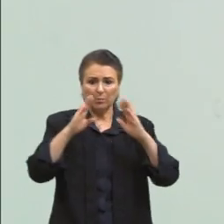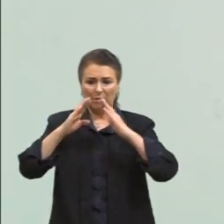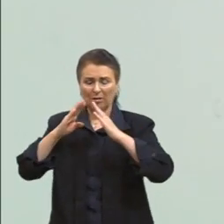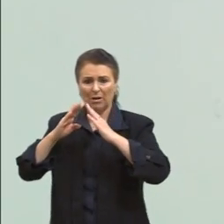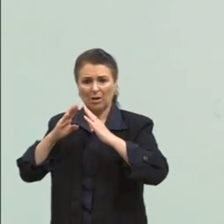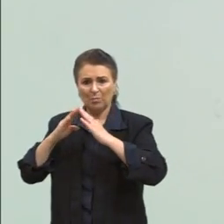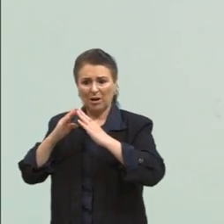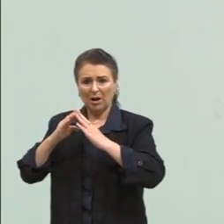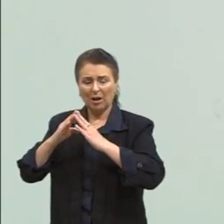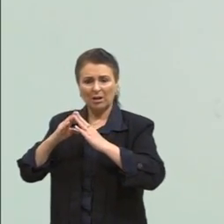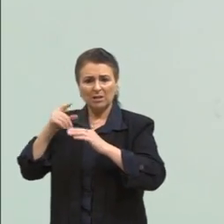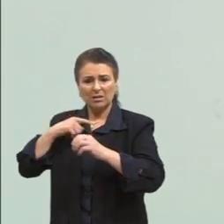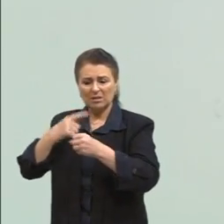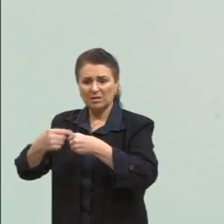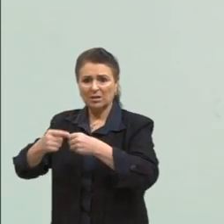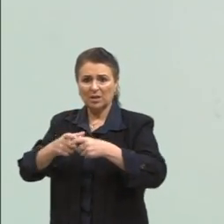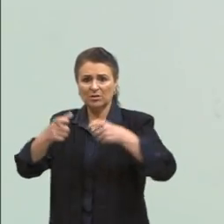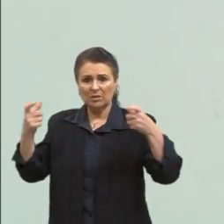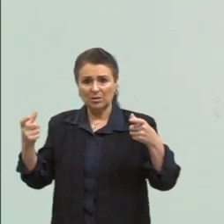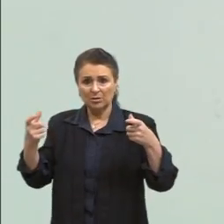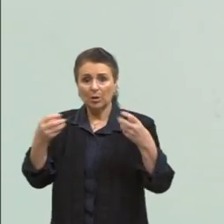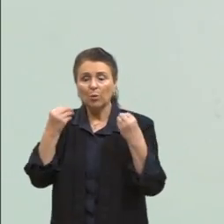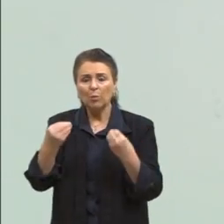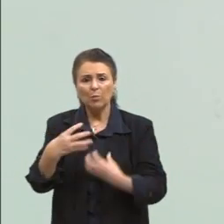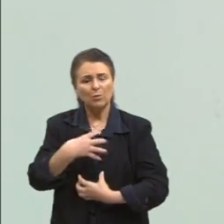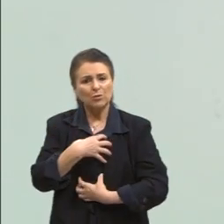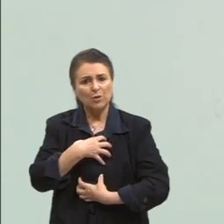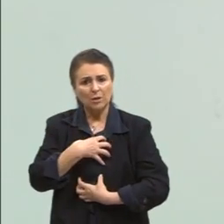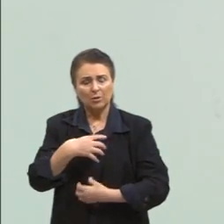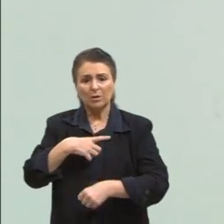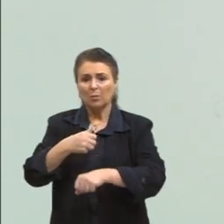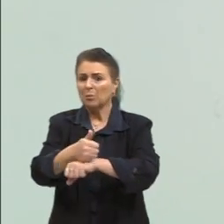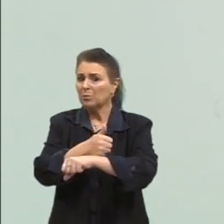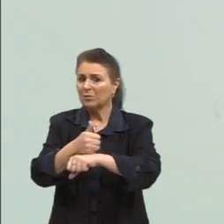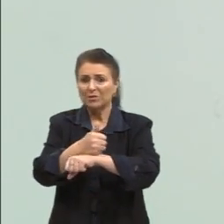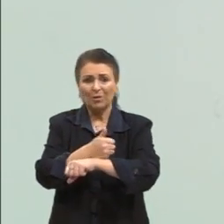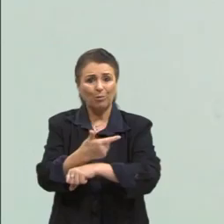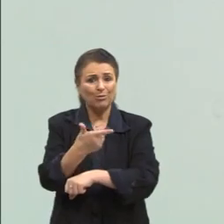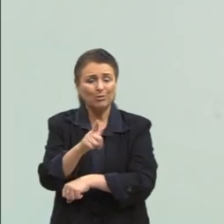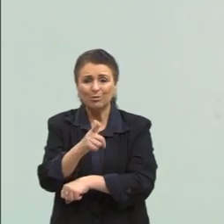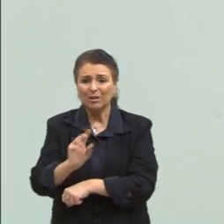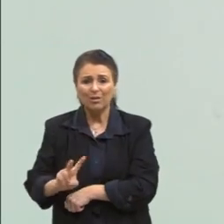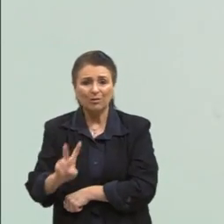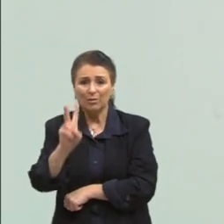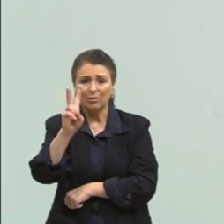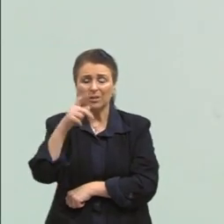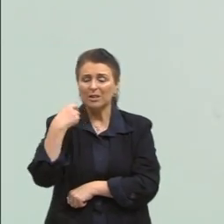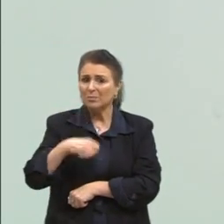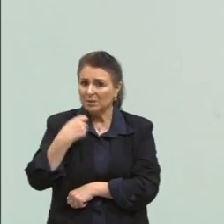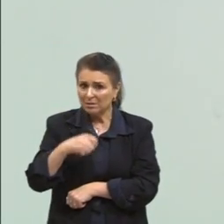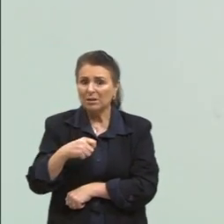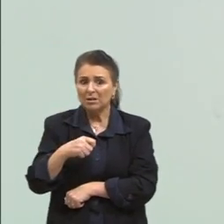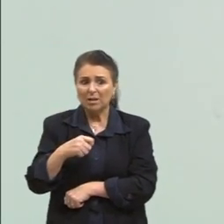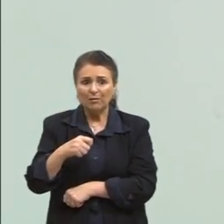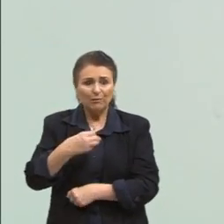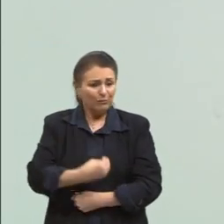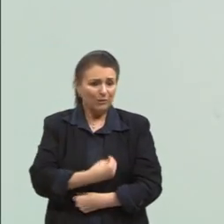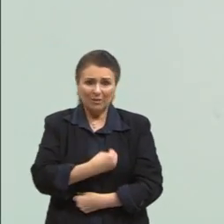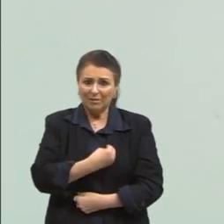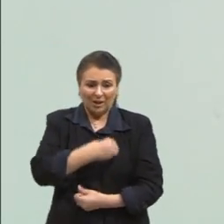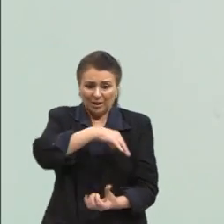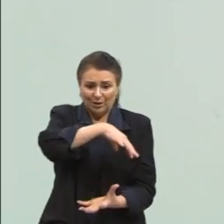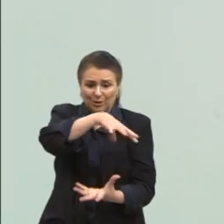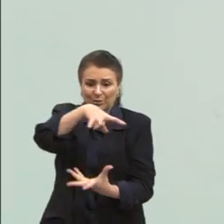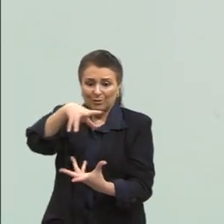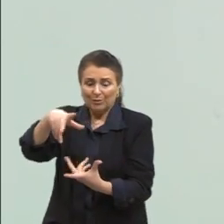é o modo de vida de alguém que tem uma profissão que não é tão valorizada assim e que precisa estar nesse mundo. Por isso ela